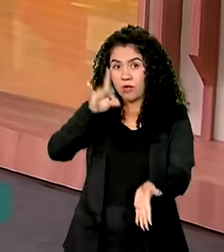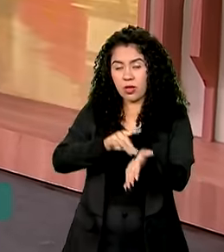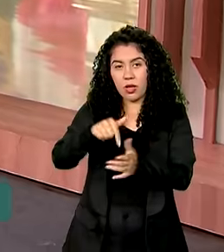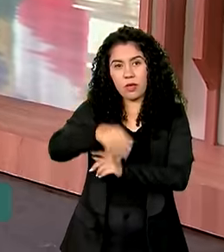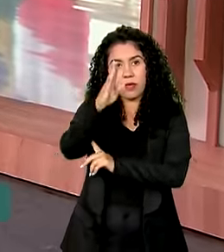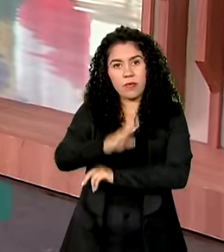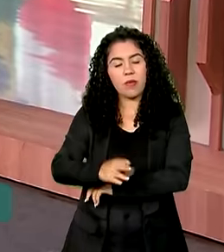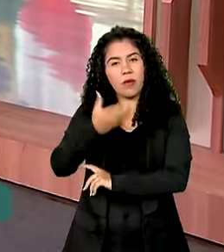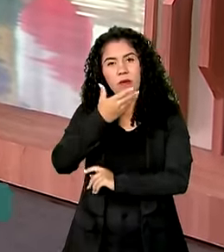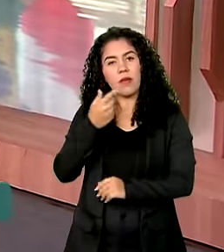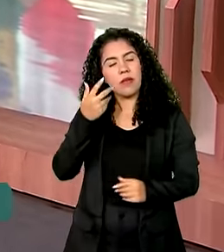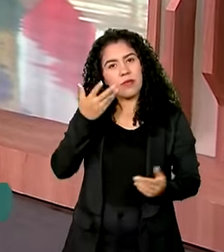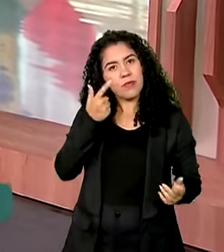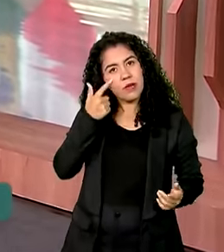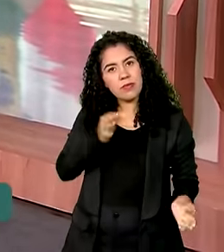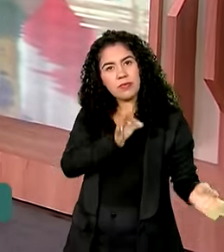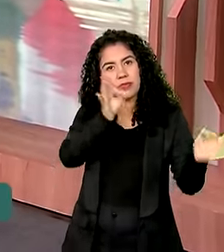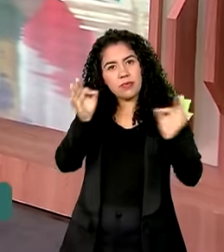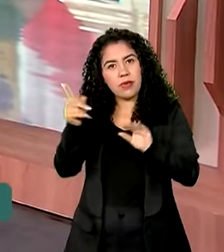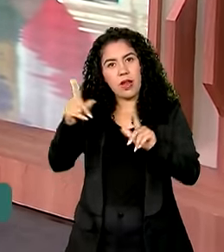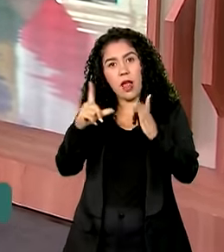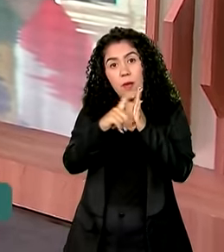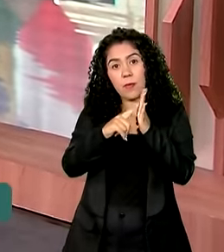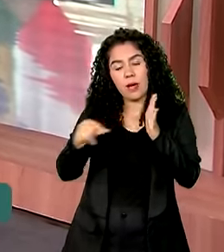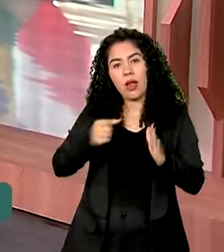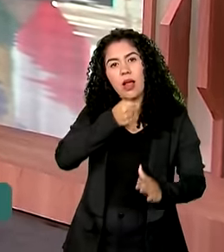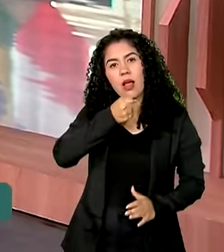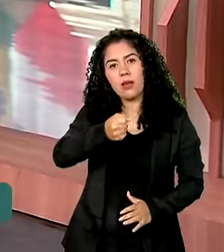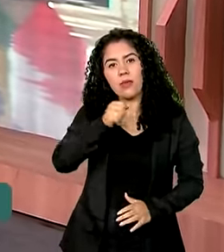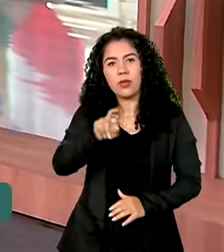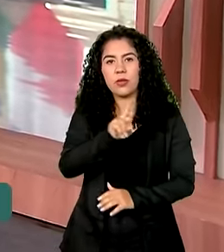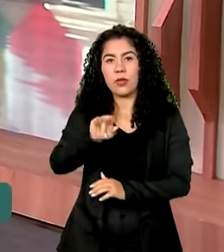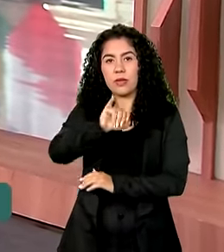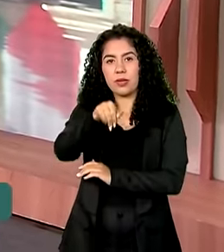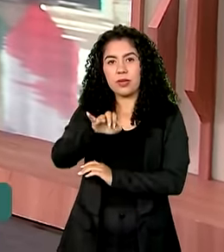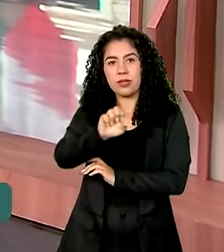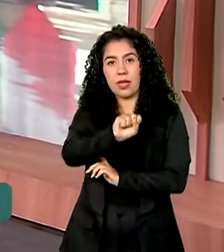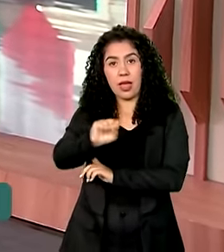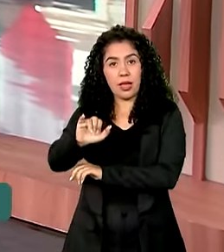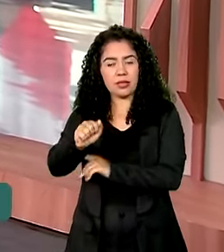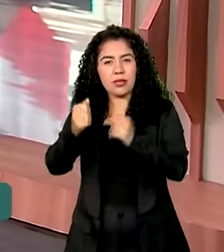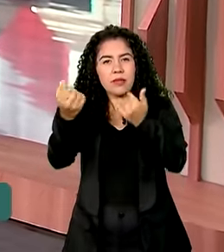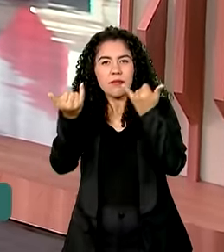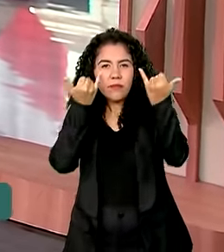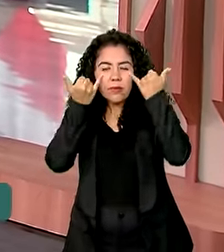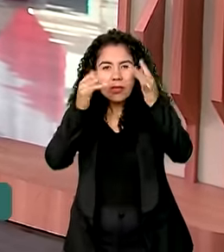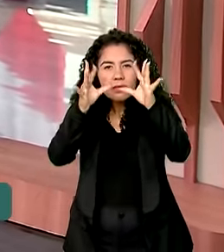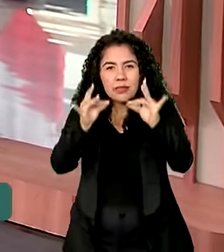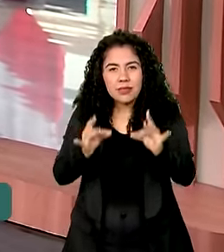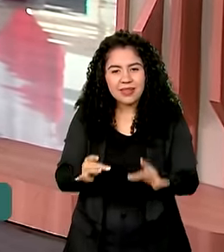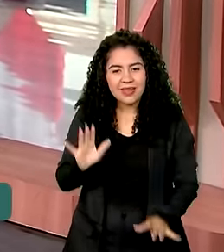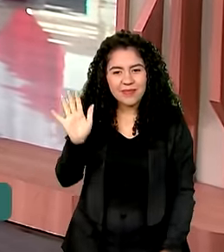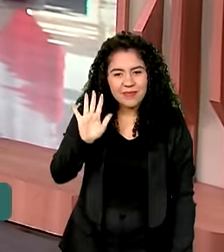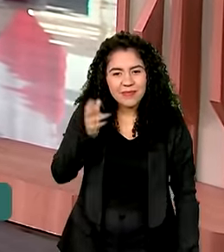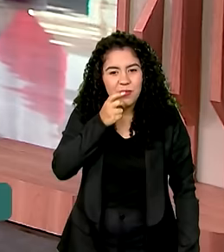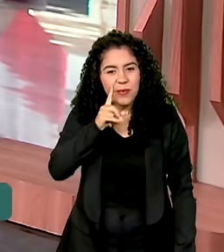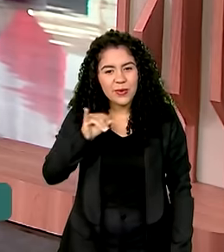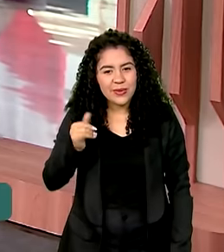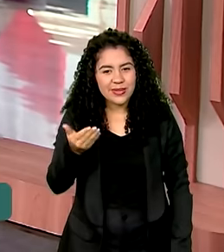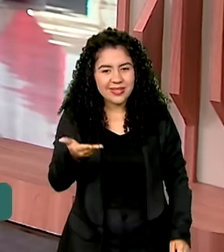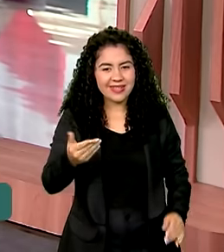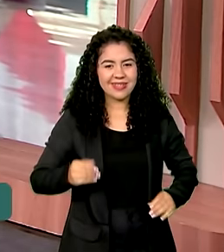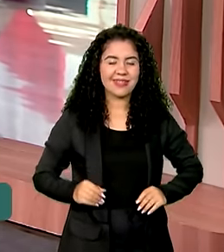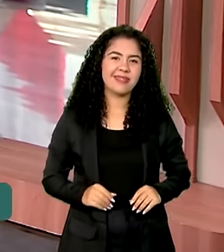vivo, direto para o Palácio do Planalto, conversar com a repórter Jéssica Gonçalves, que tem mais informações pra gente. Bom dia, Jéssica.